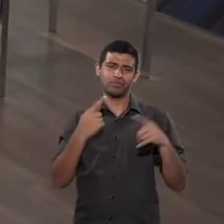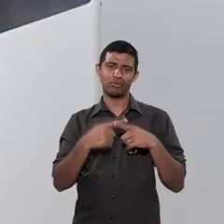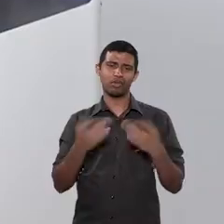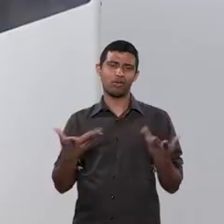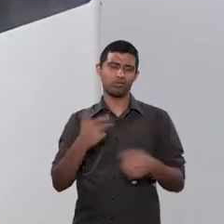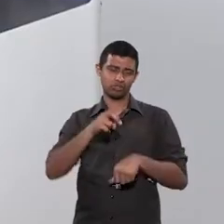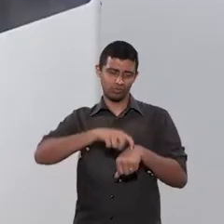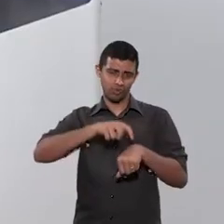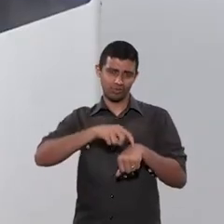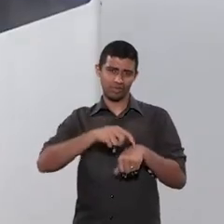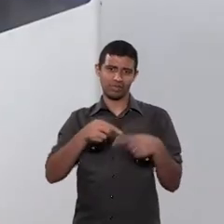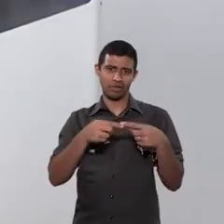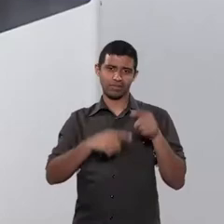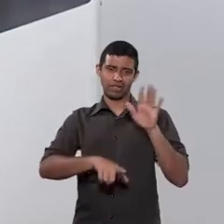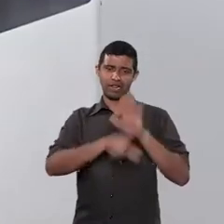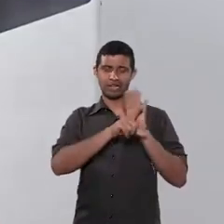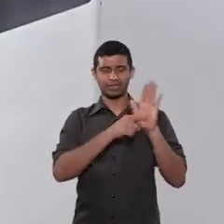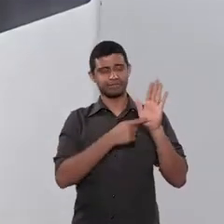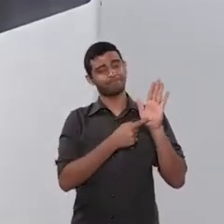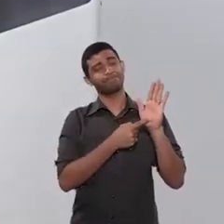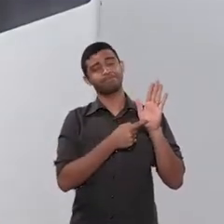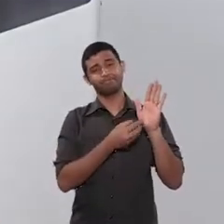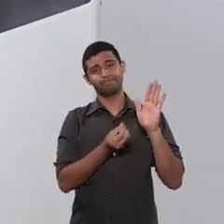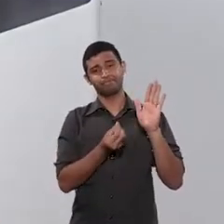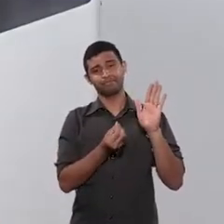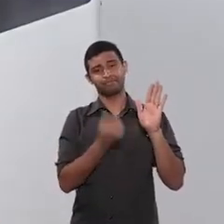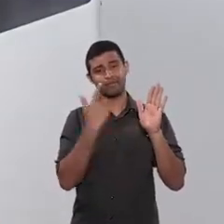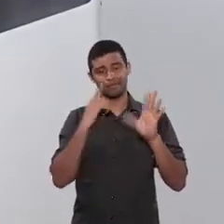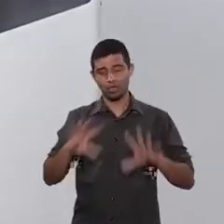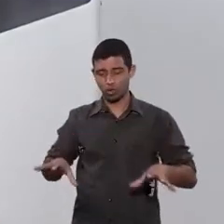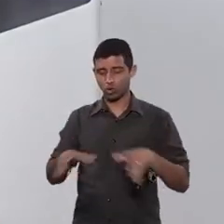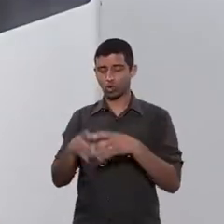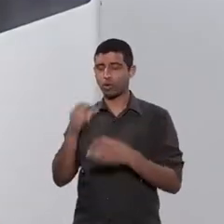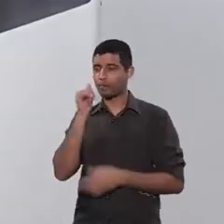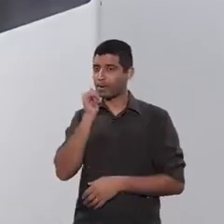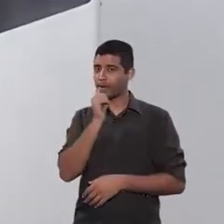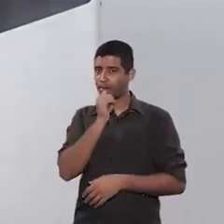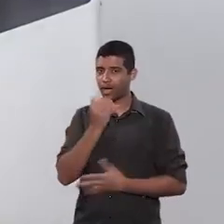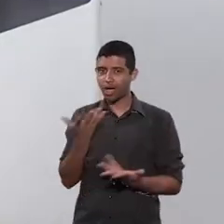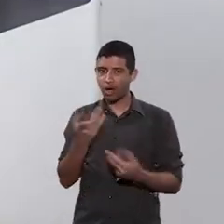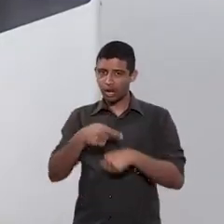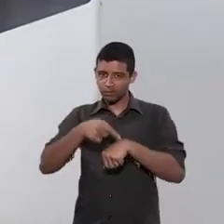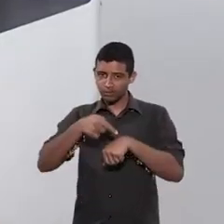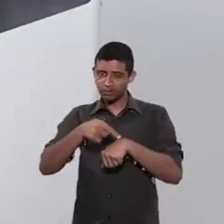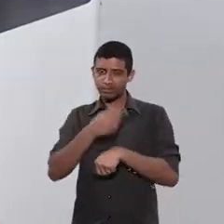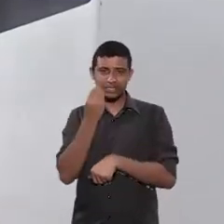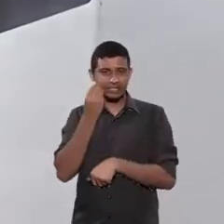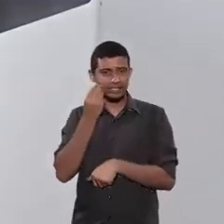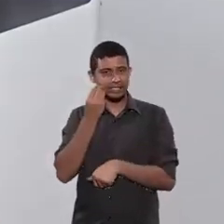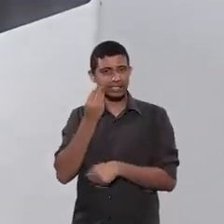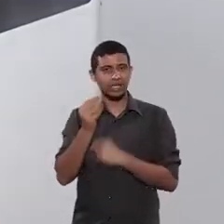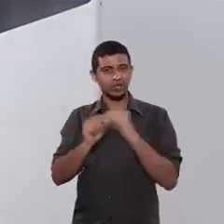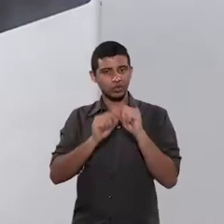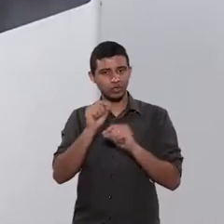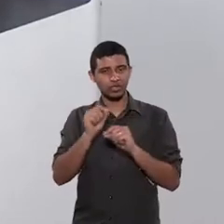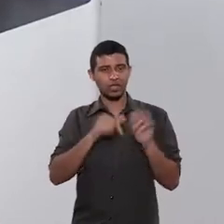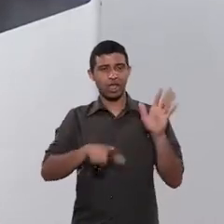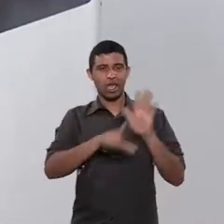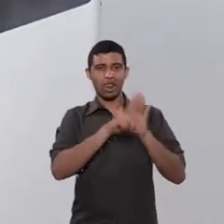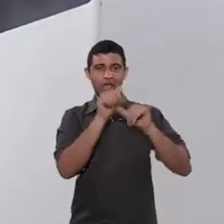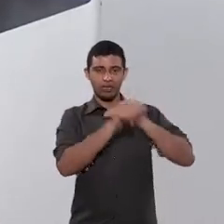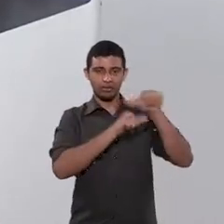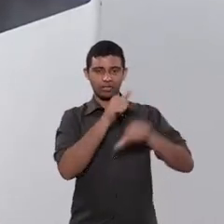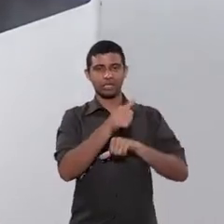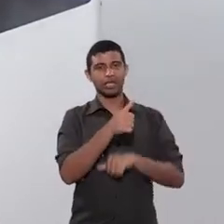estamos num momento com relação à lei onde um grupo de mães nesse momento tenta revogar a lei